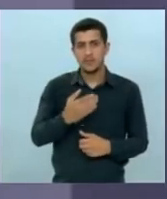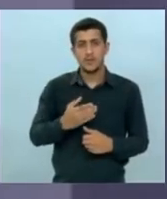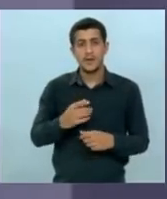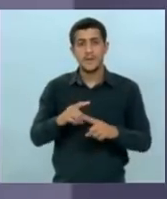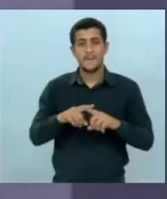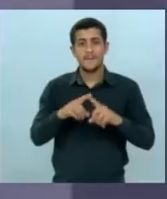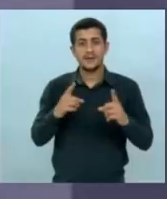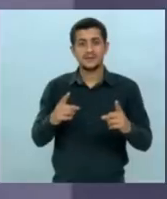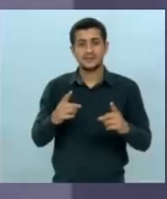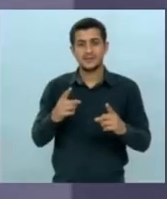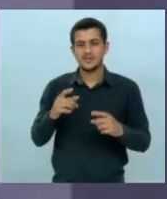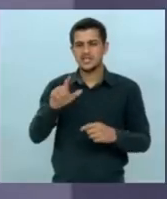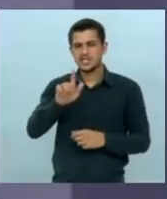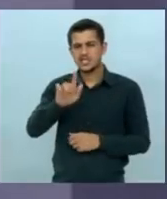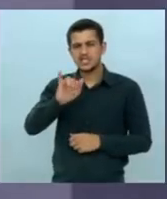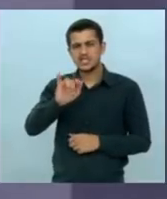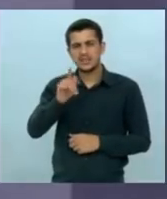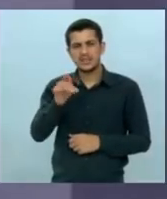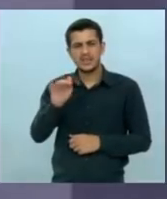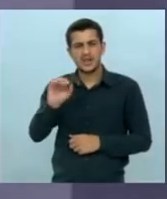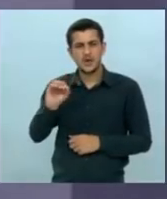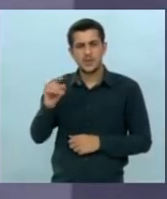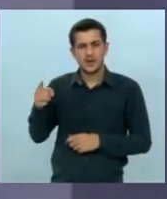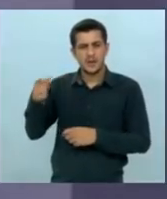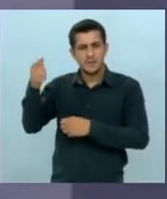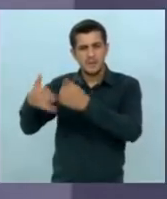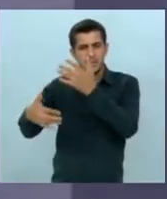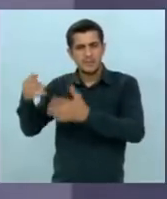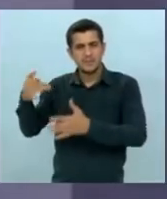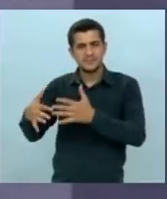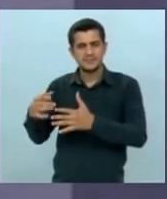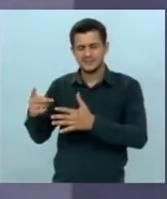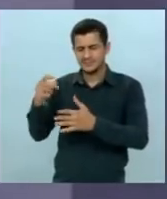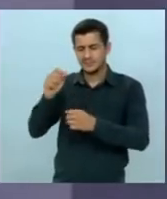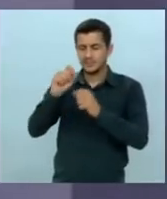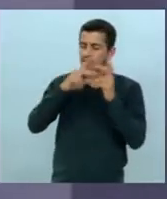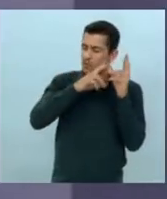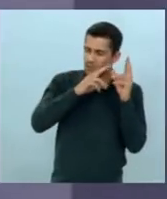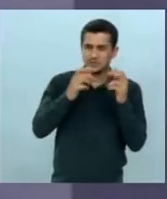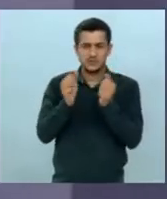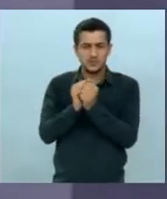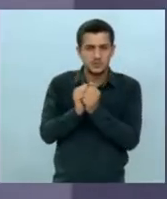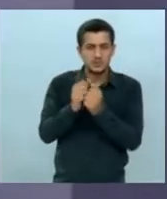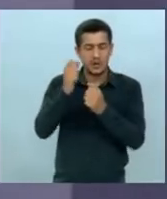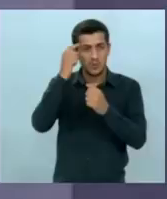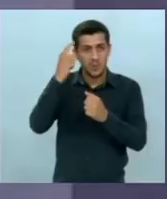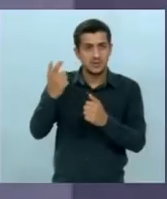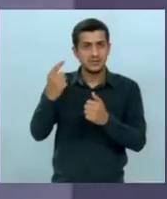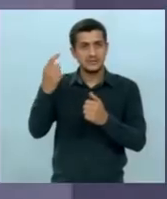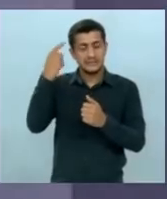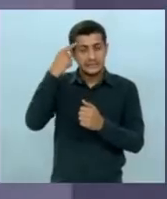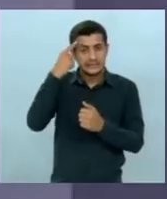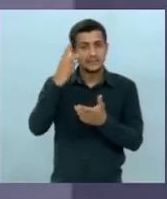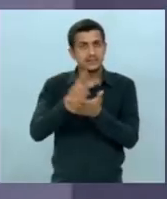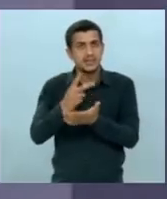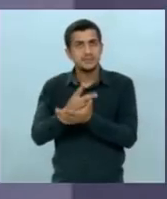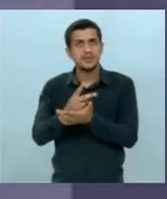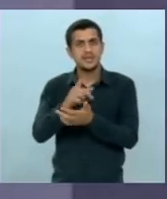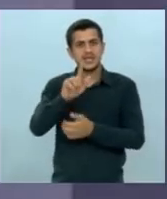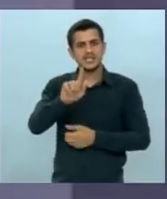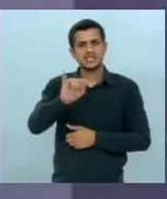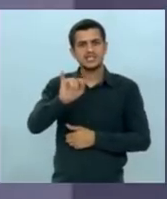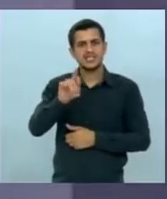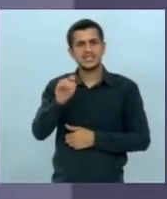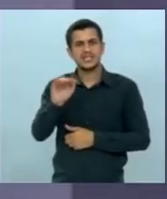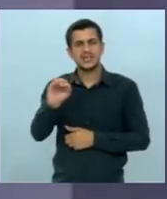delação de Gedeão você tem Gedeão acorda com Gedeão na cabeça dorme com Gedeão na cabeça e se eu disser aqui de delação